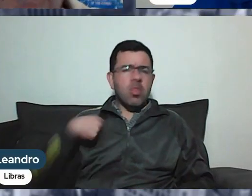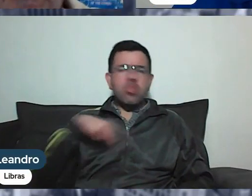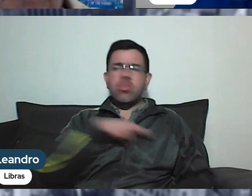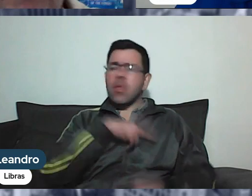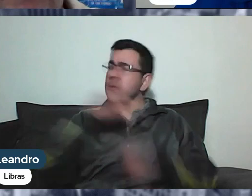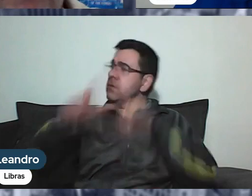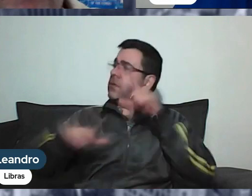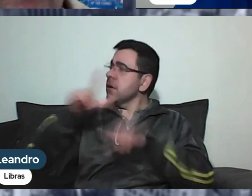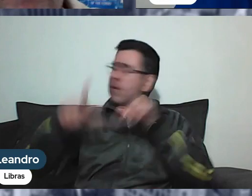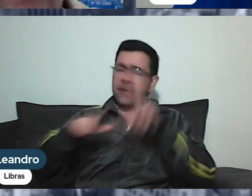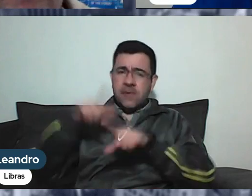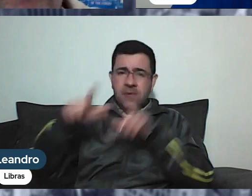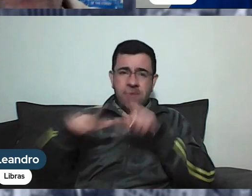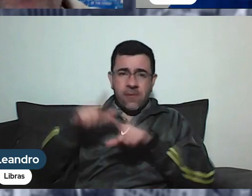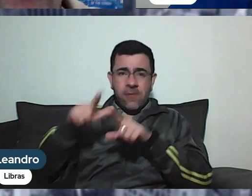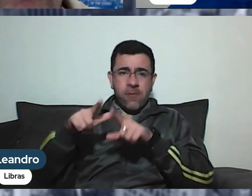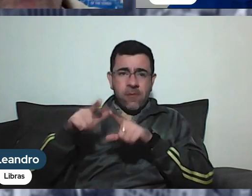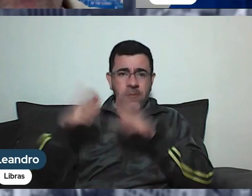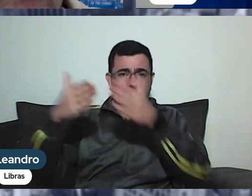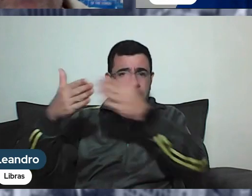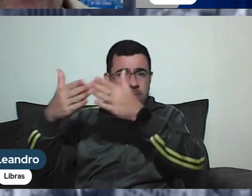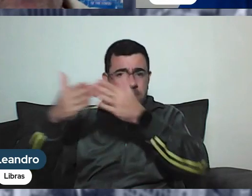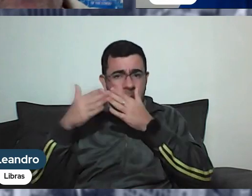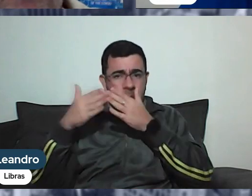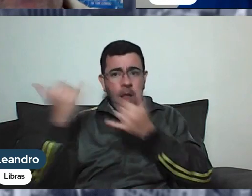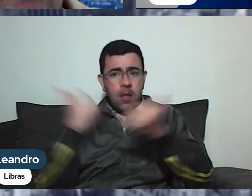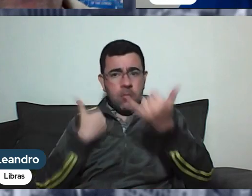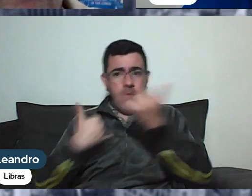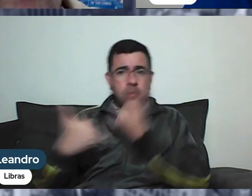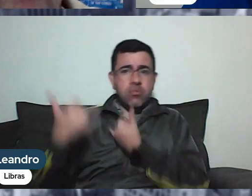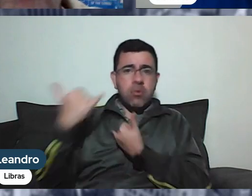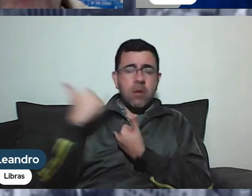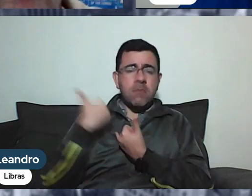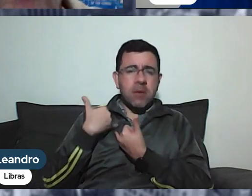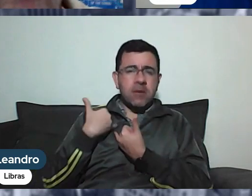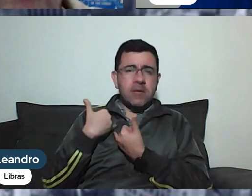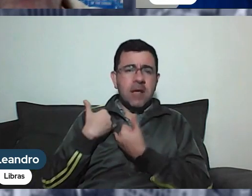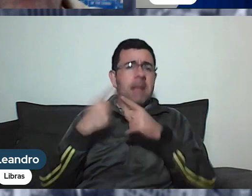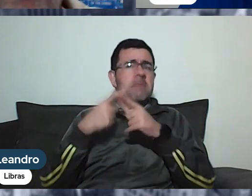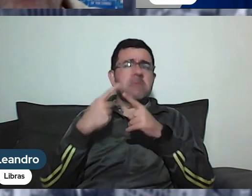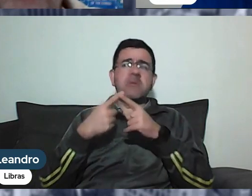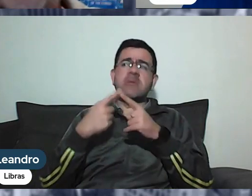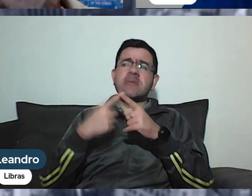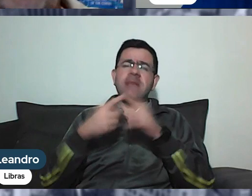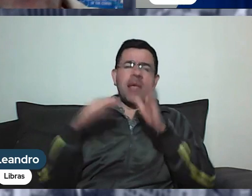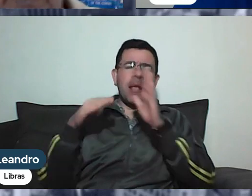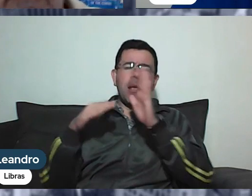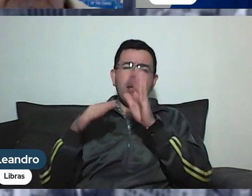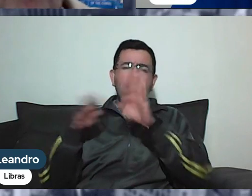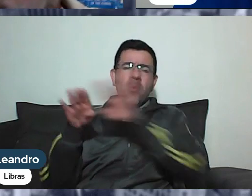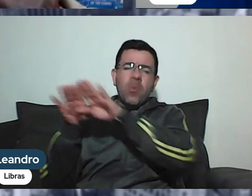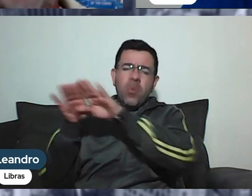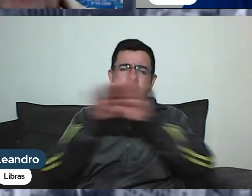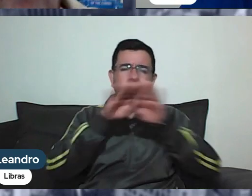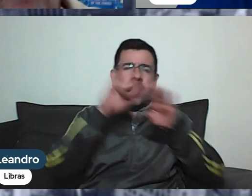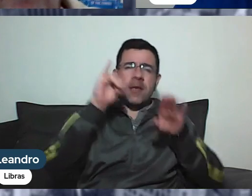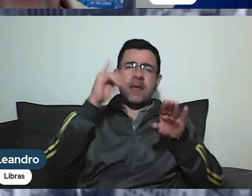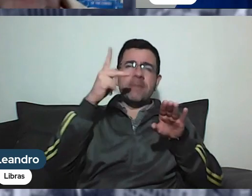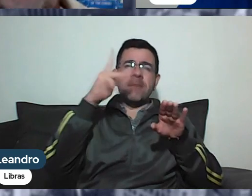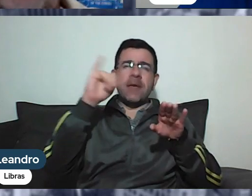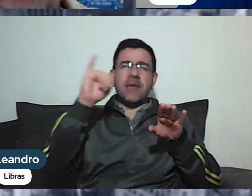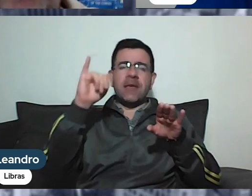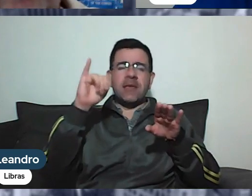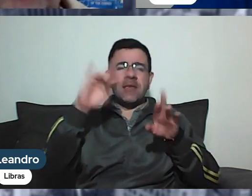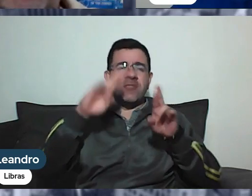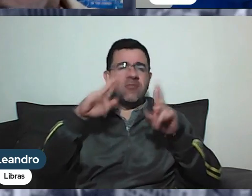de convencimento, recebemos essa informação, já estamos, olha, por que não igualar ao IPI, que aí não teria diferença,